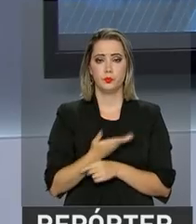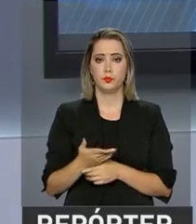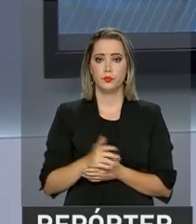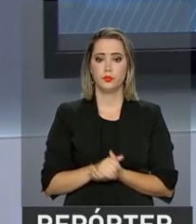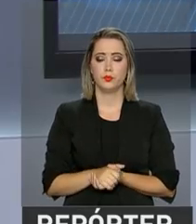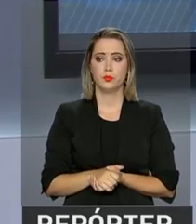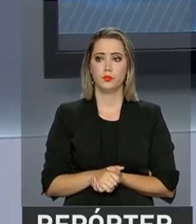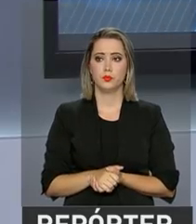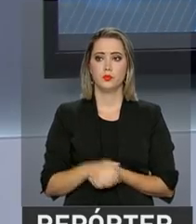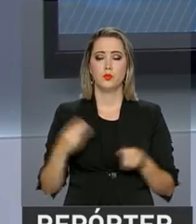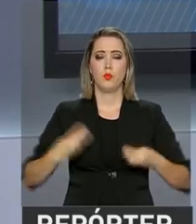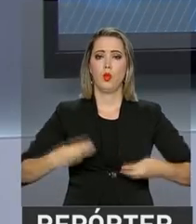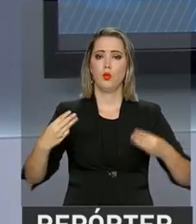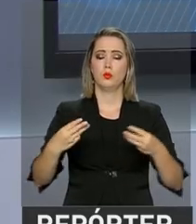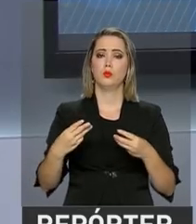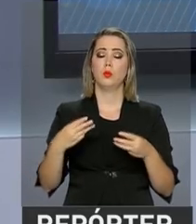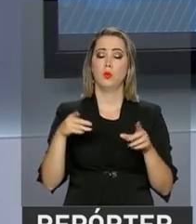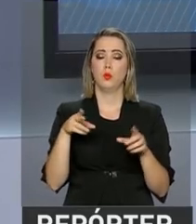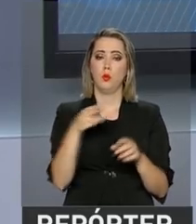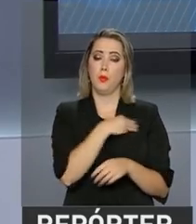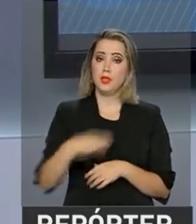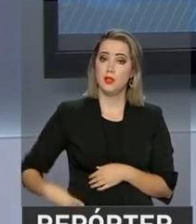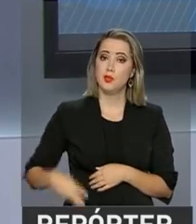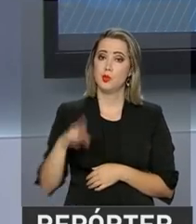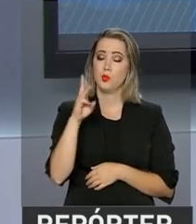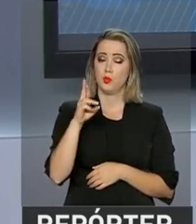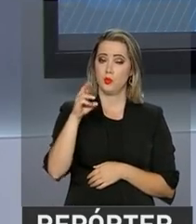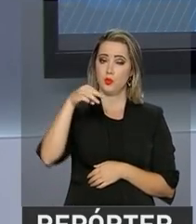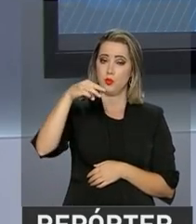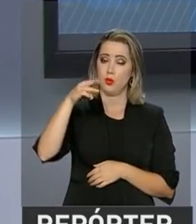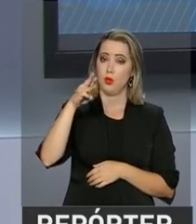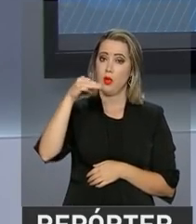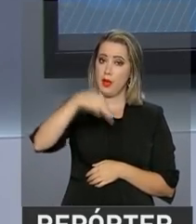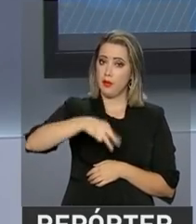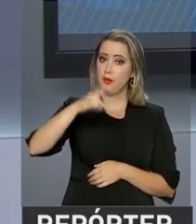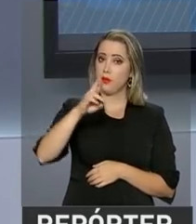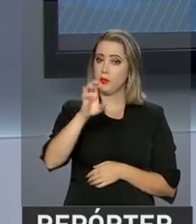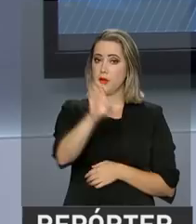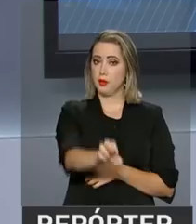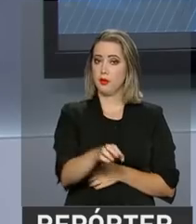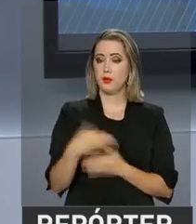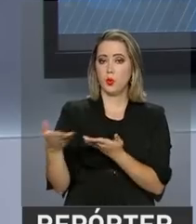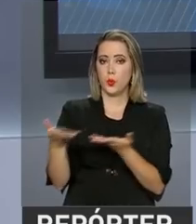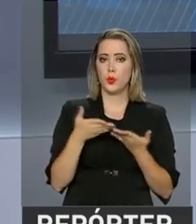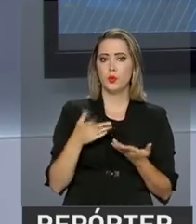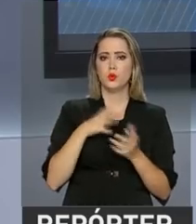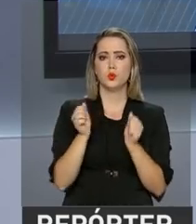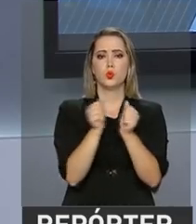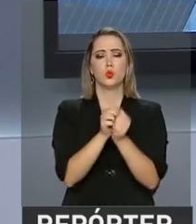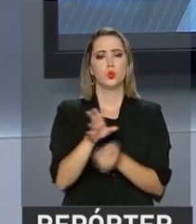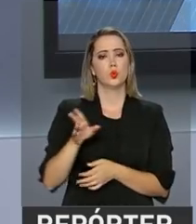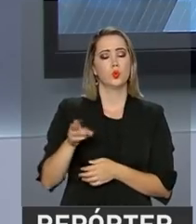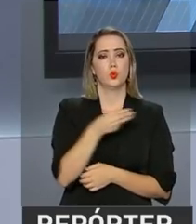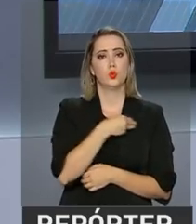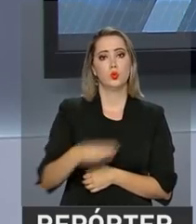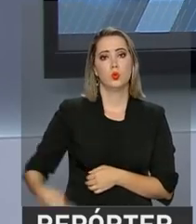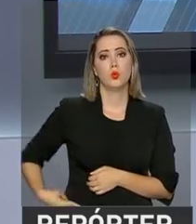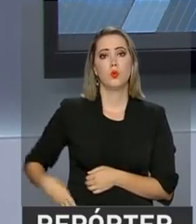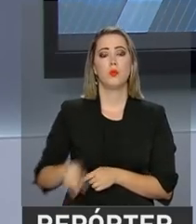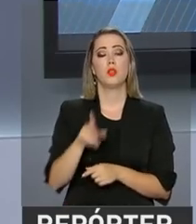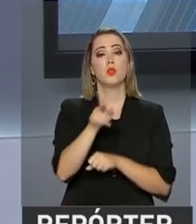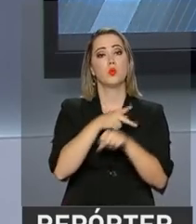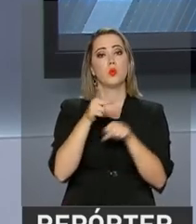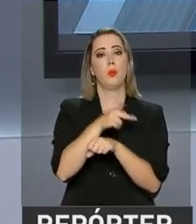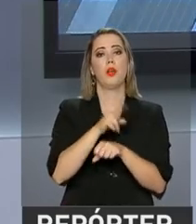O ministro das Relações Exteriores, Aluísio Nunes, recebeu hoje o ministro dos Negócios Estrangeiros da Tunísia.